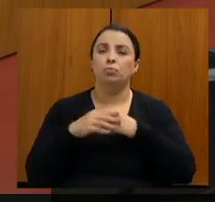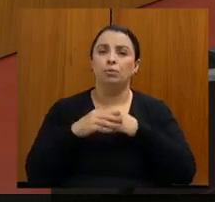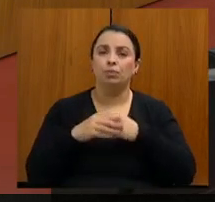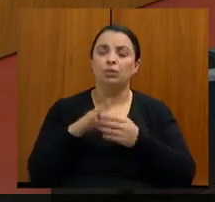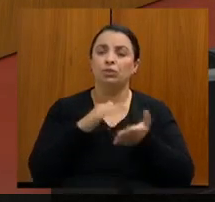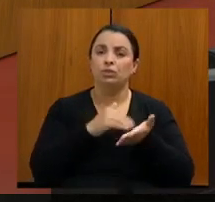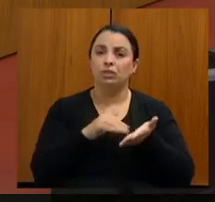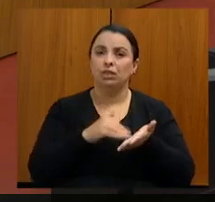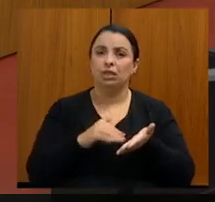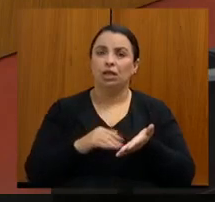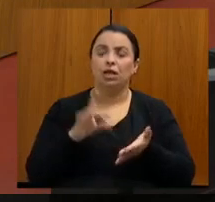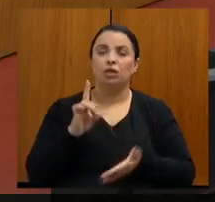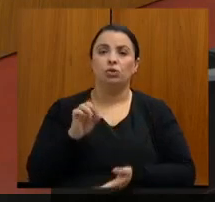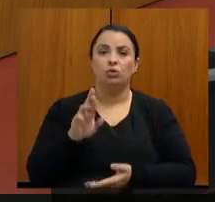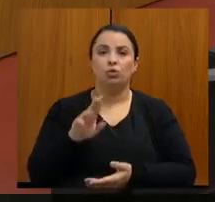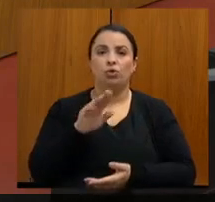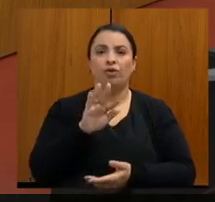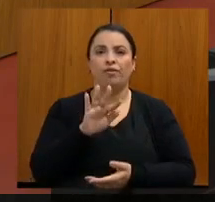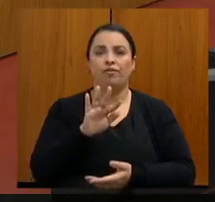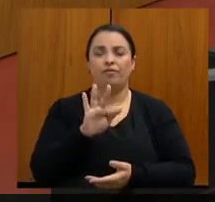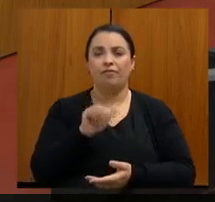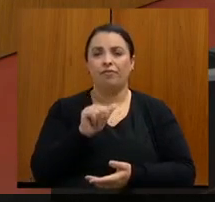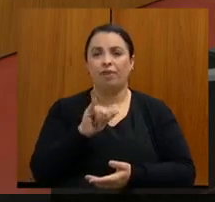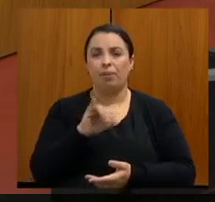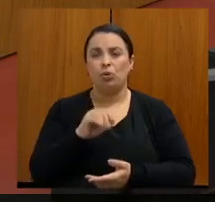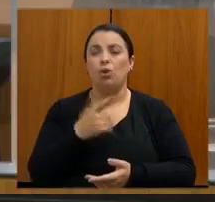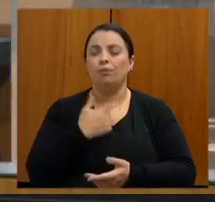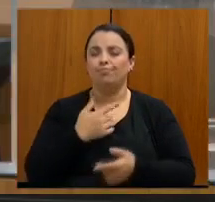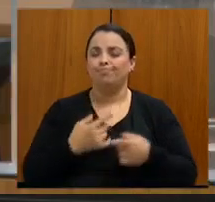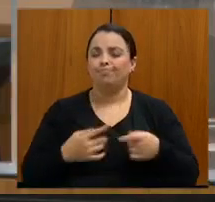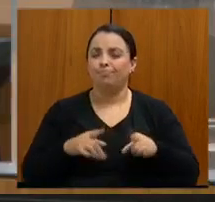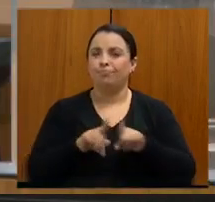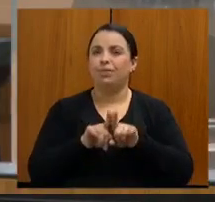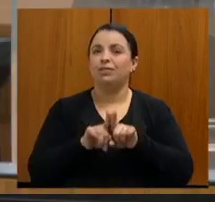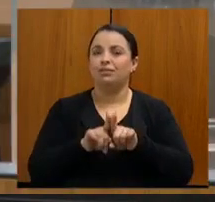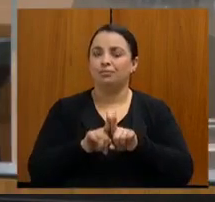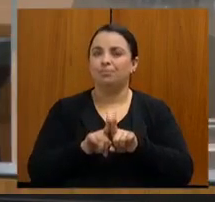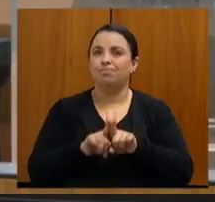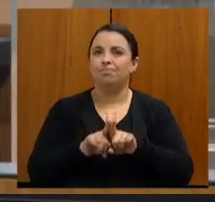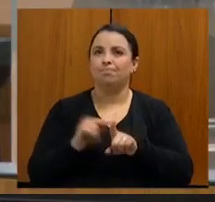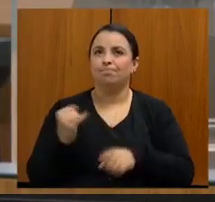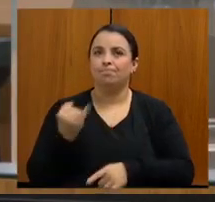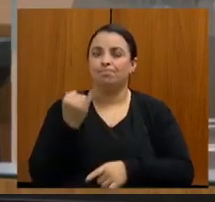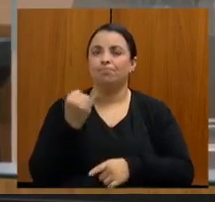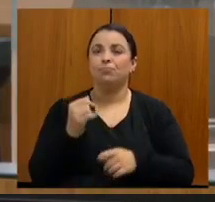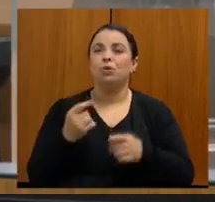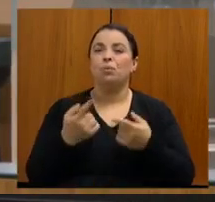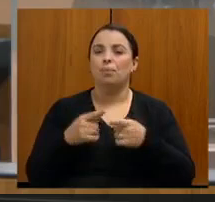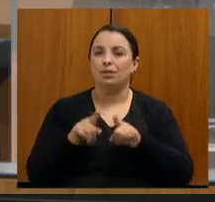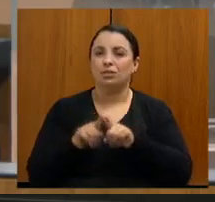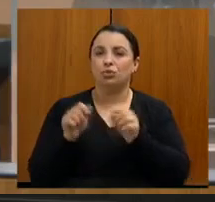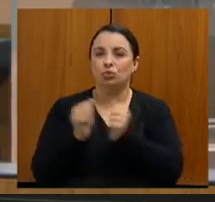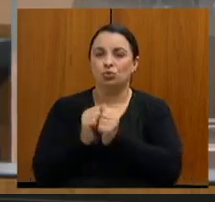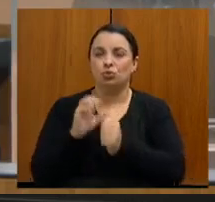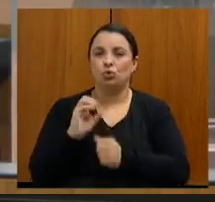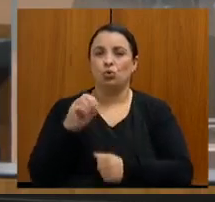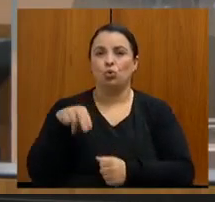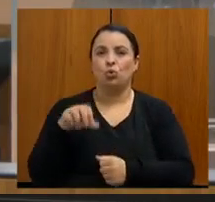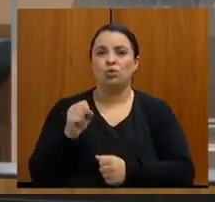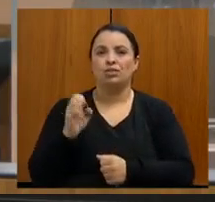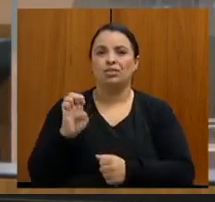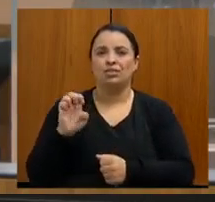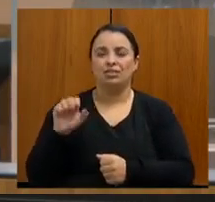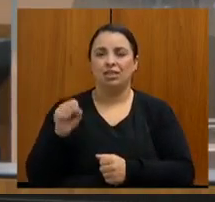secretário, doutor Fábio, parceiro ímpar do COSENS, o COSENS que representa os 853